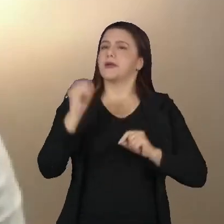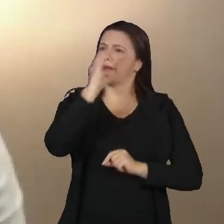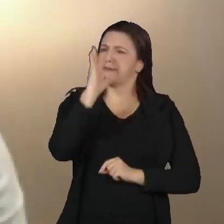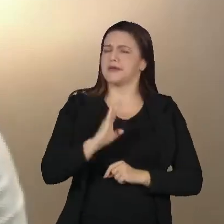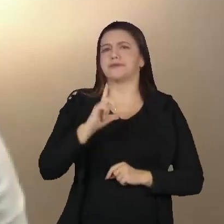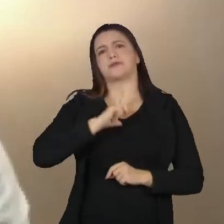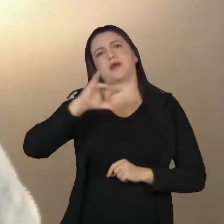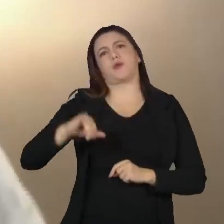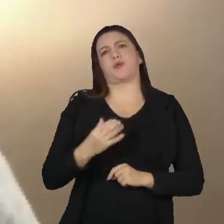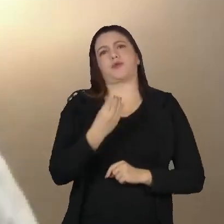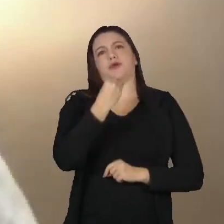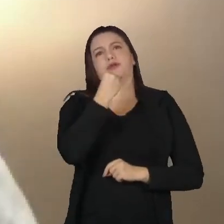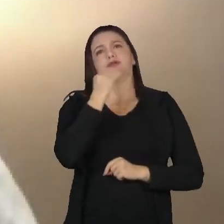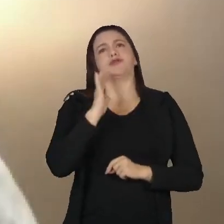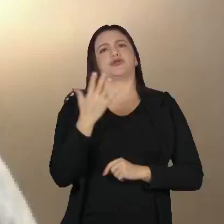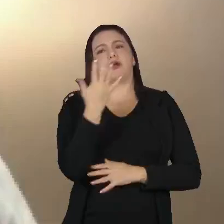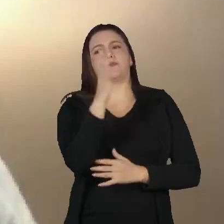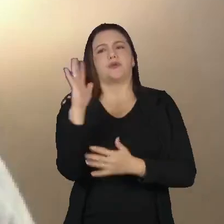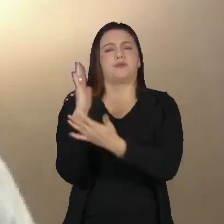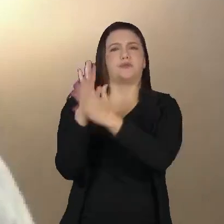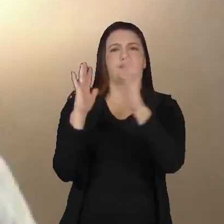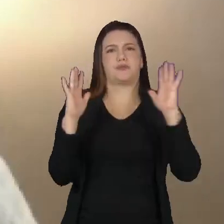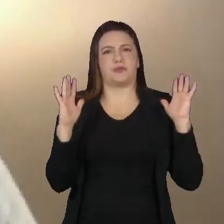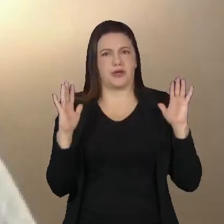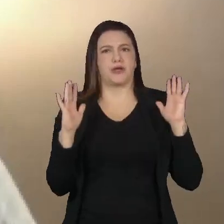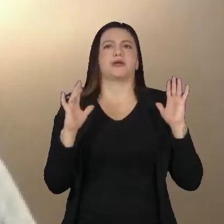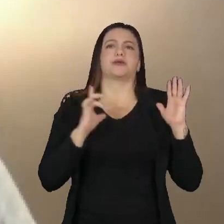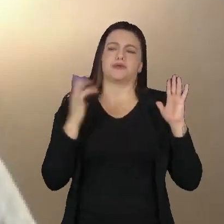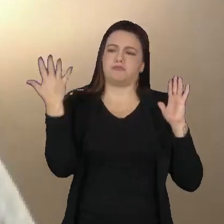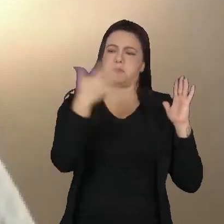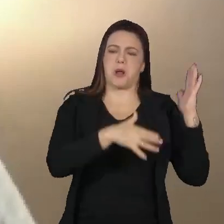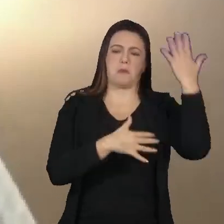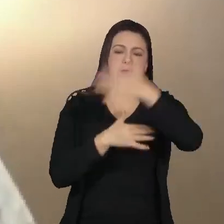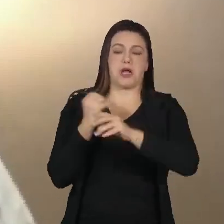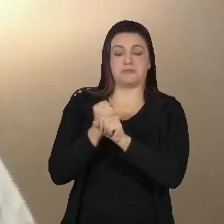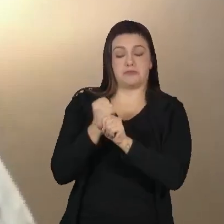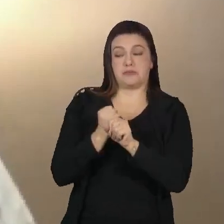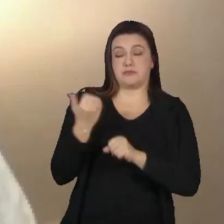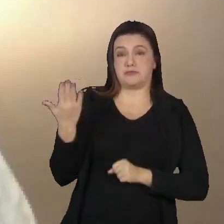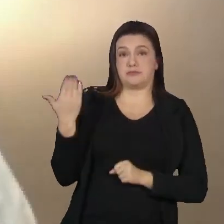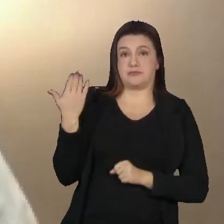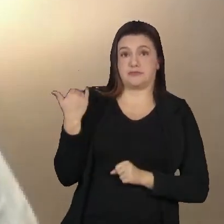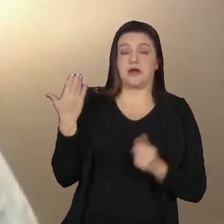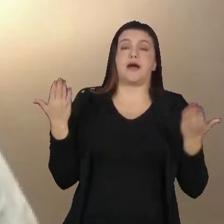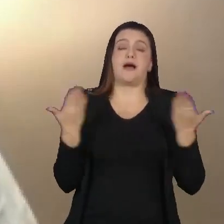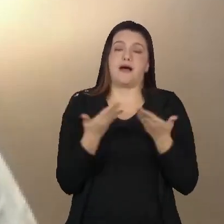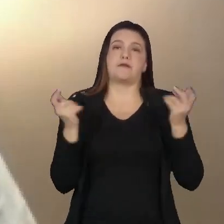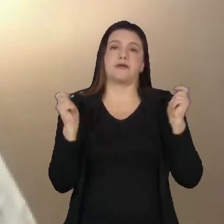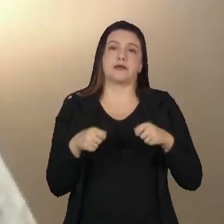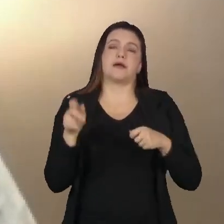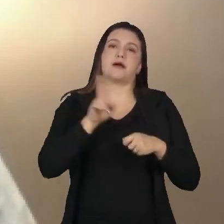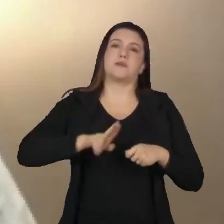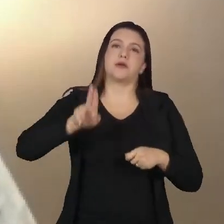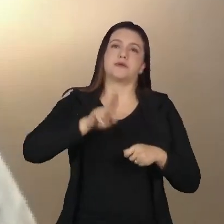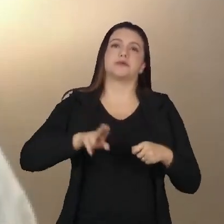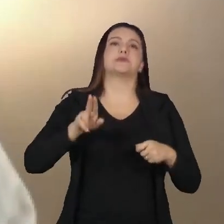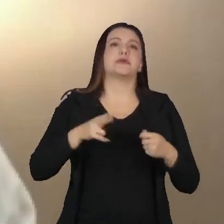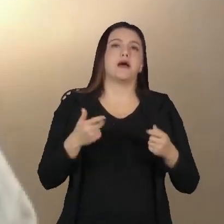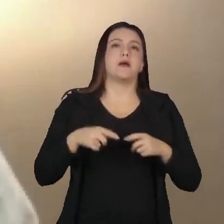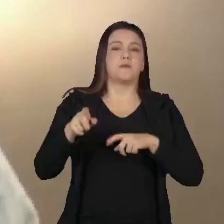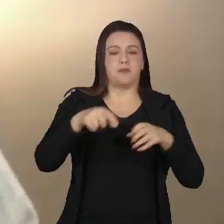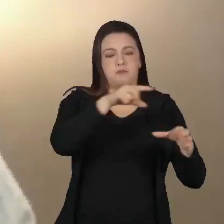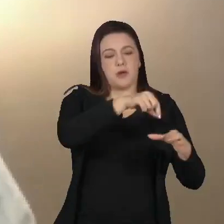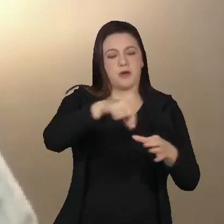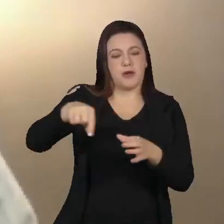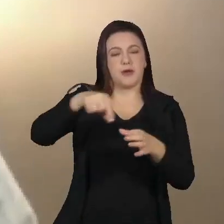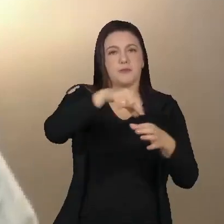bastante área aberta no passado, desmatada há algumas décadas atrás, que pode ser utilizada para a soja de cultura com